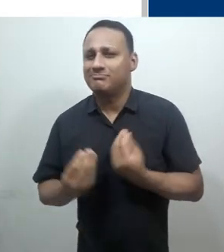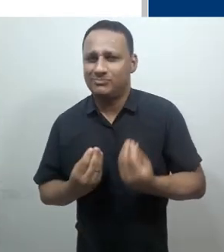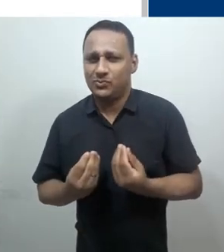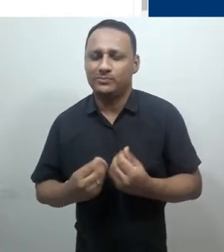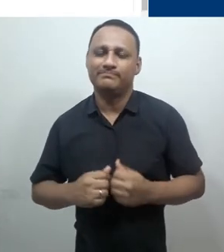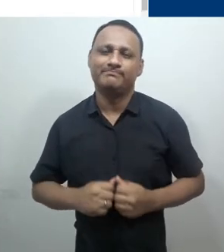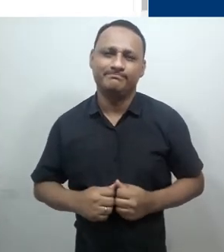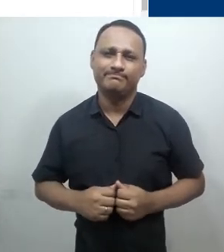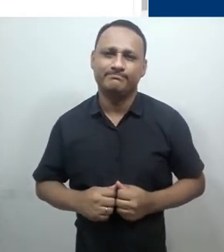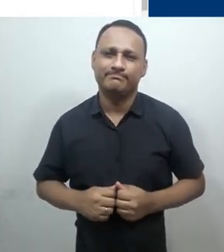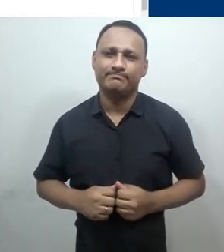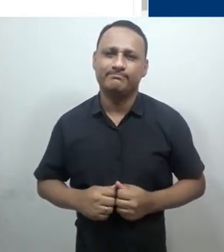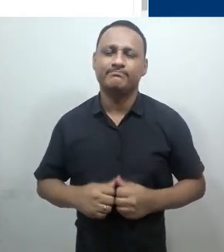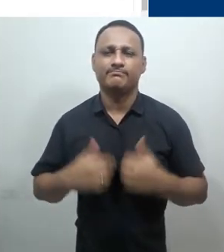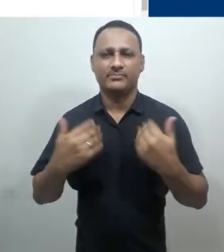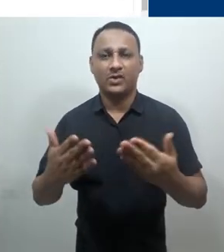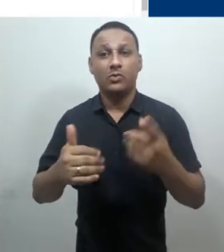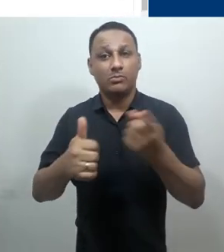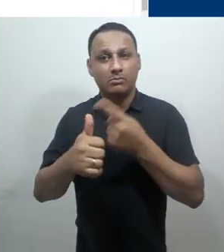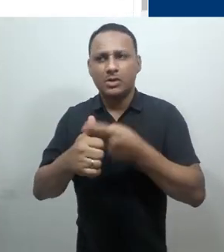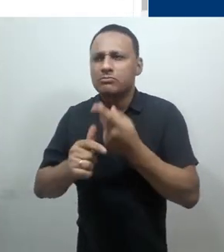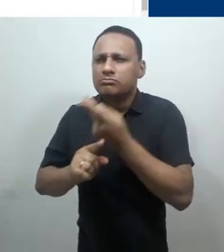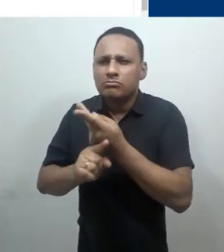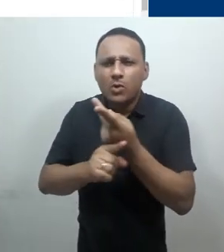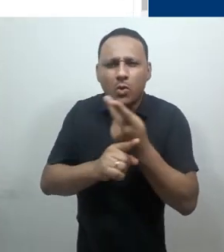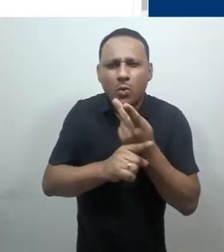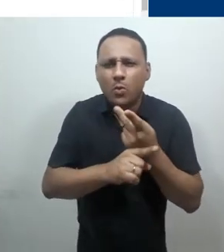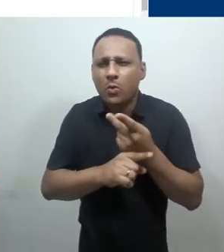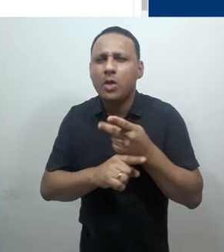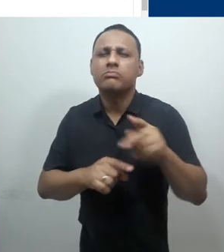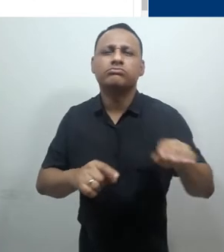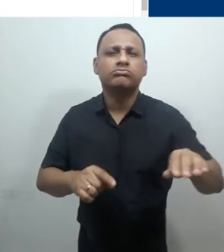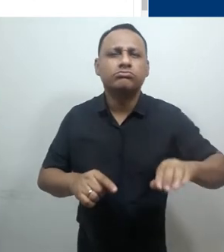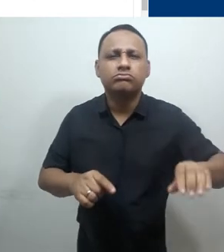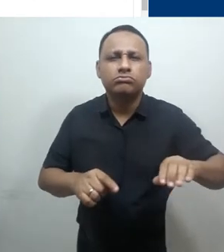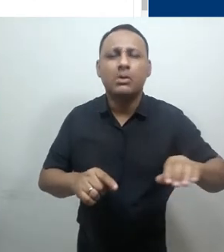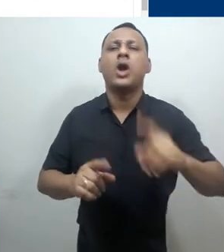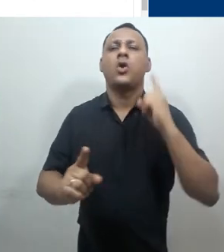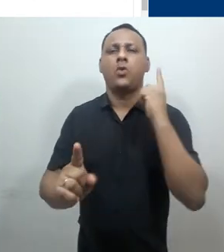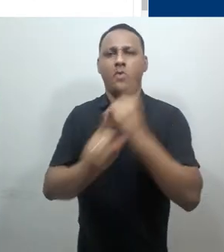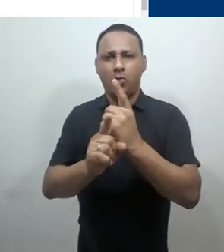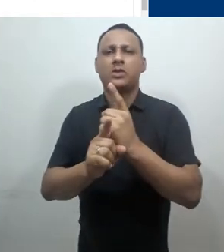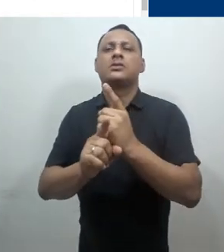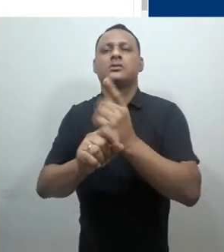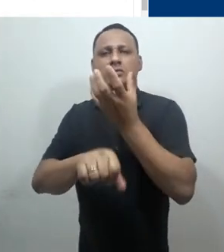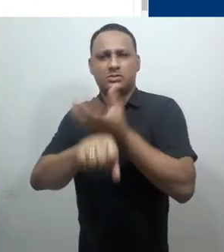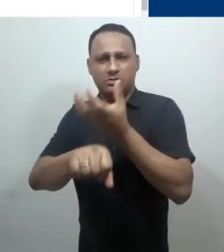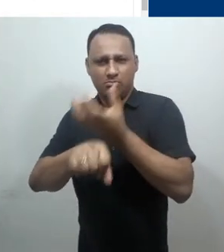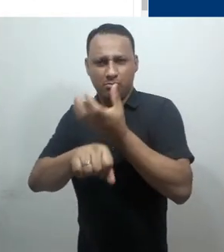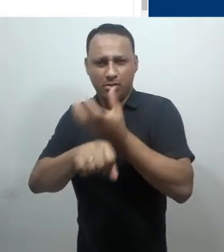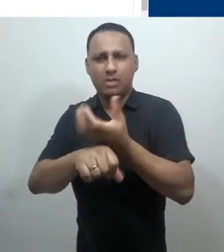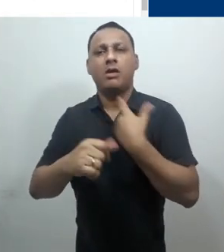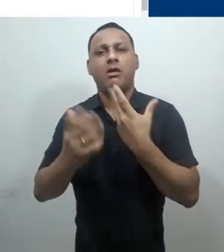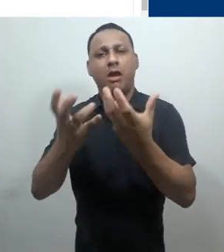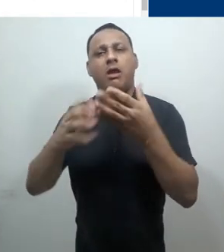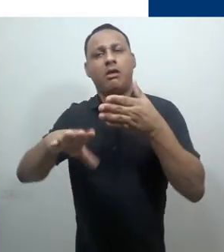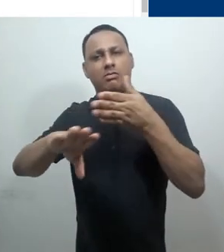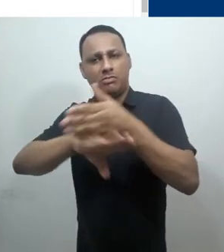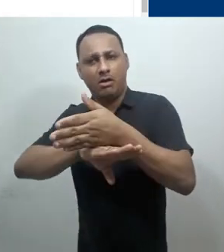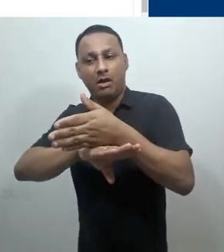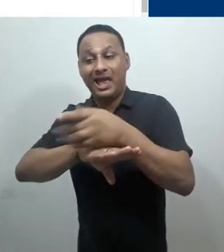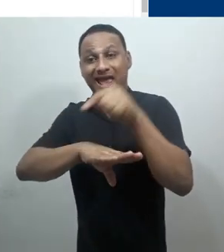Clicamos em aprendizado, localizamos a sala, caso curso ou disciplina, que desejamos acessar.